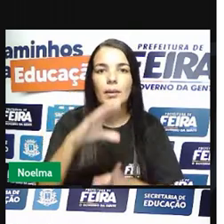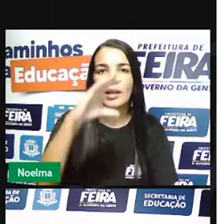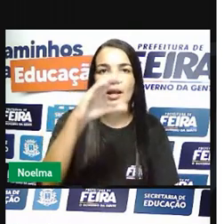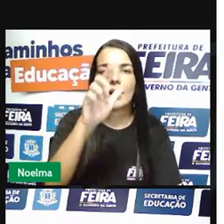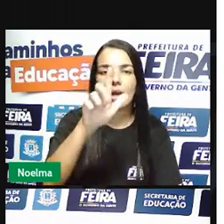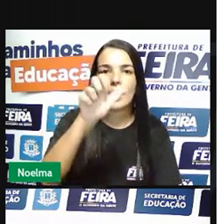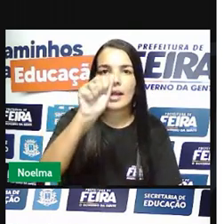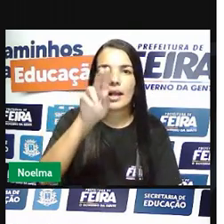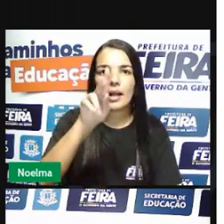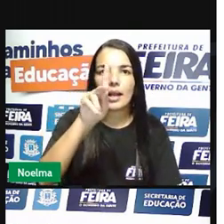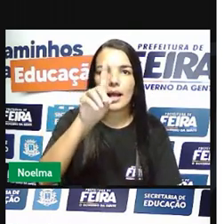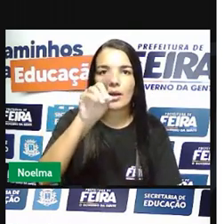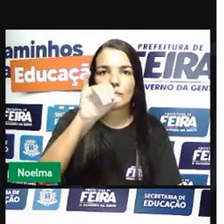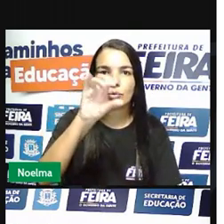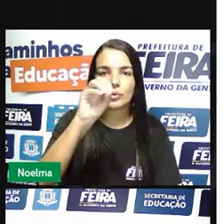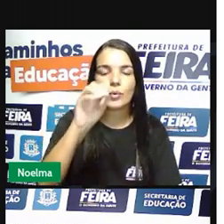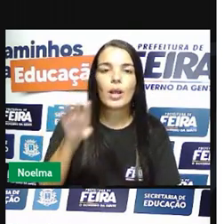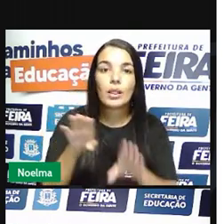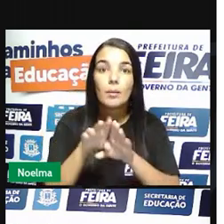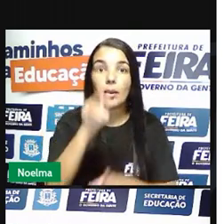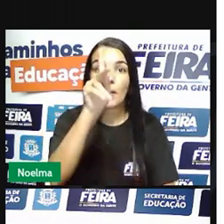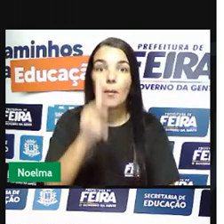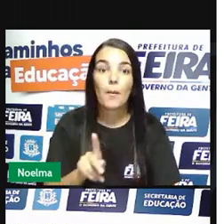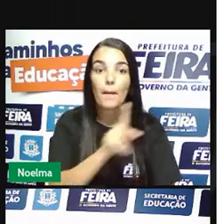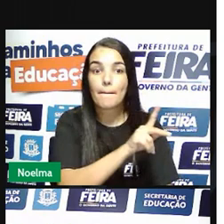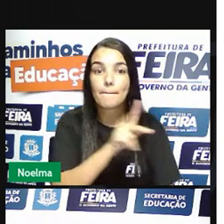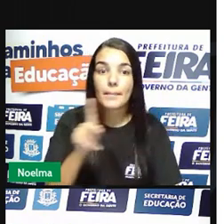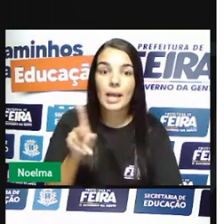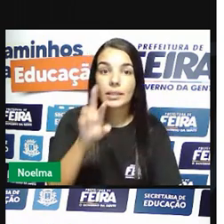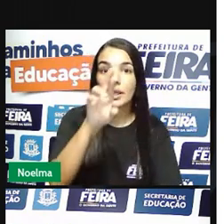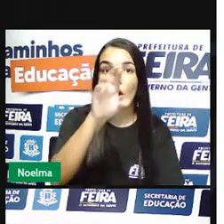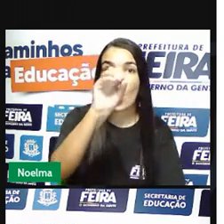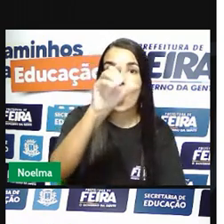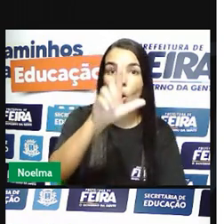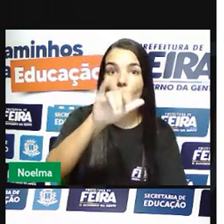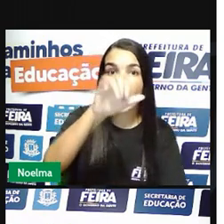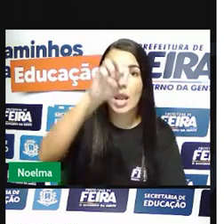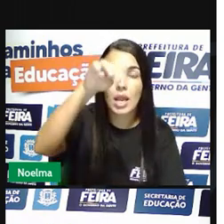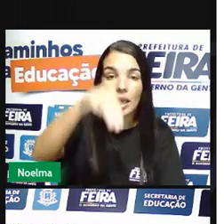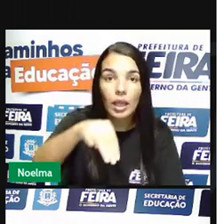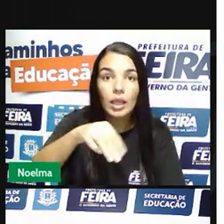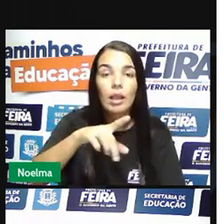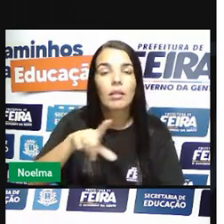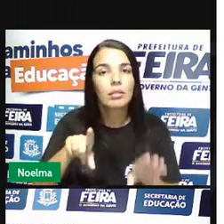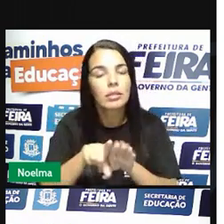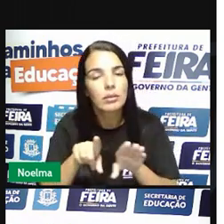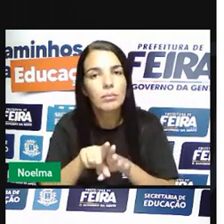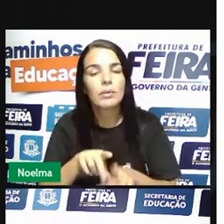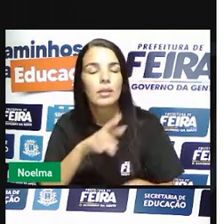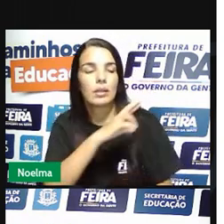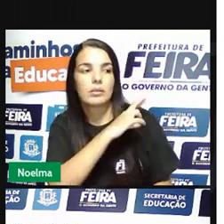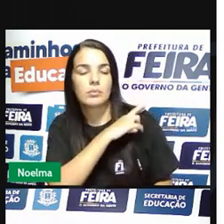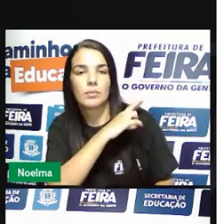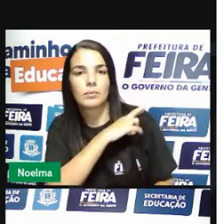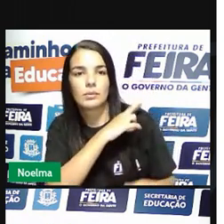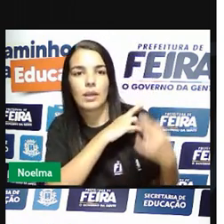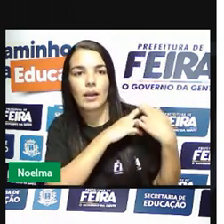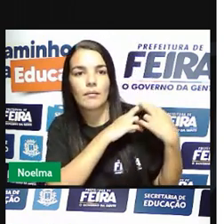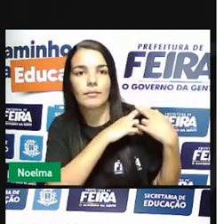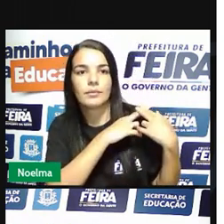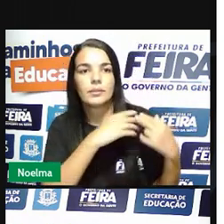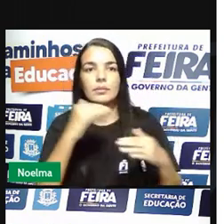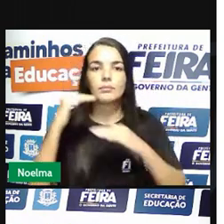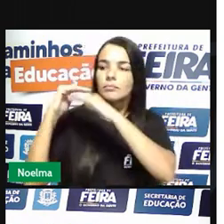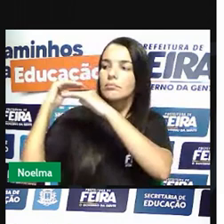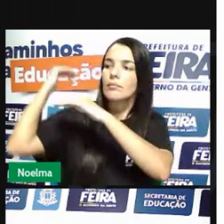e o padre, Rolim, entre outros que representavam aí a elite mineira. Então é interessante a gente